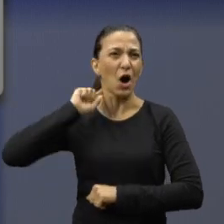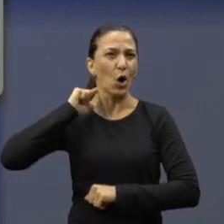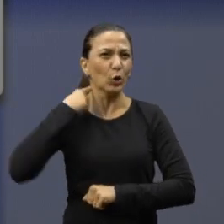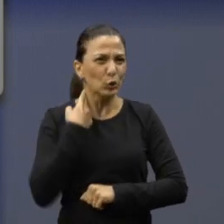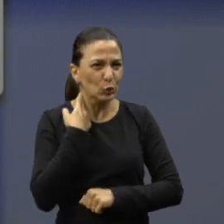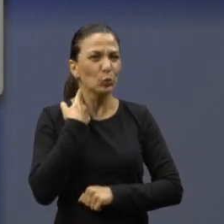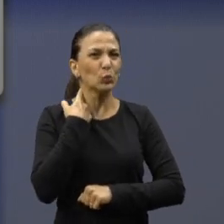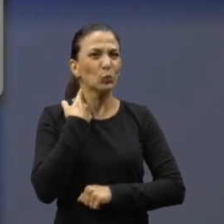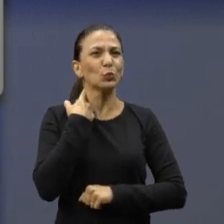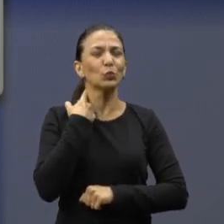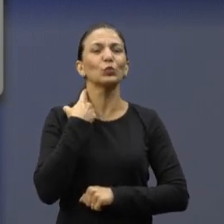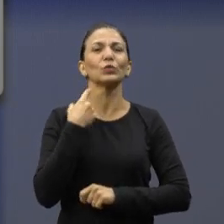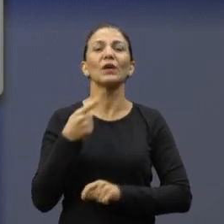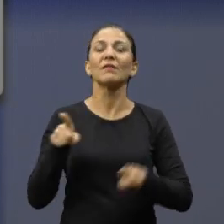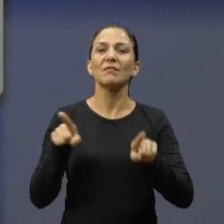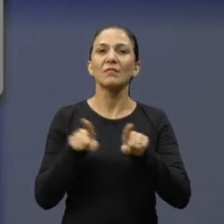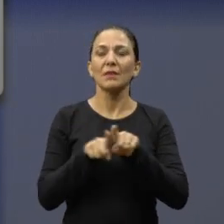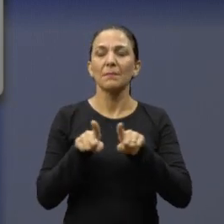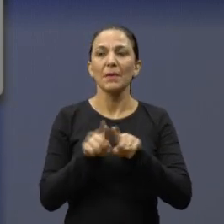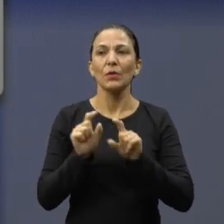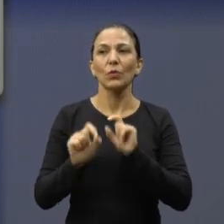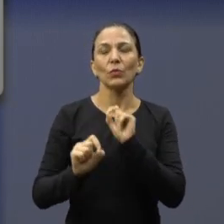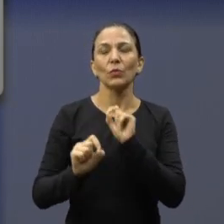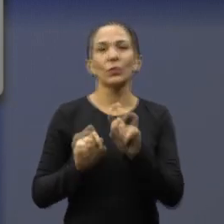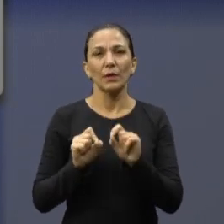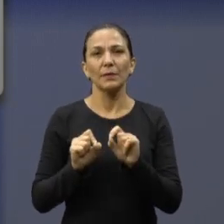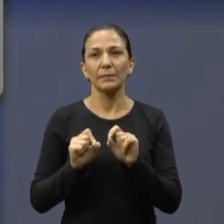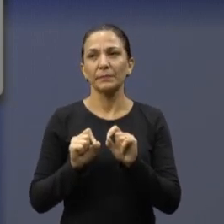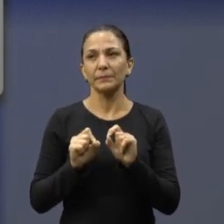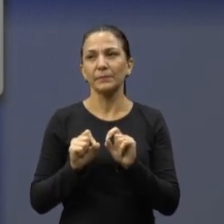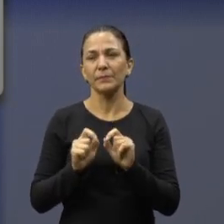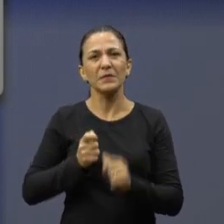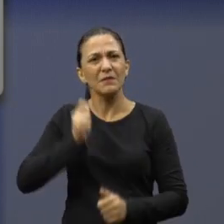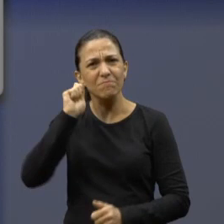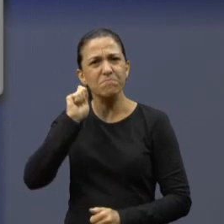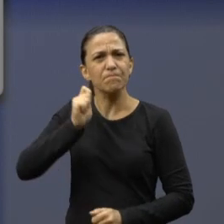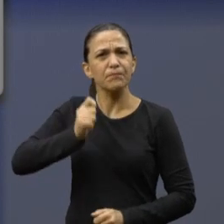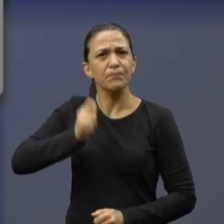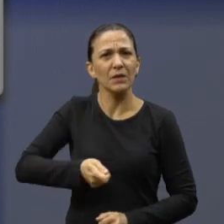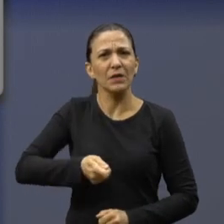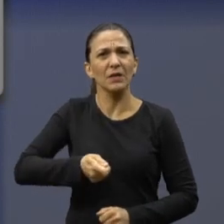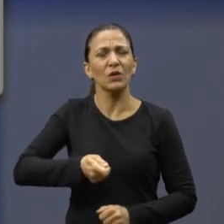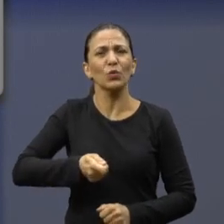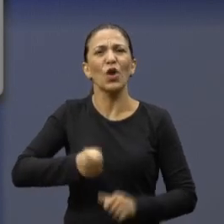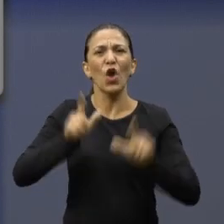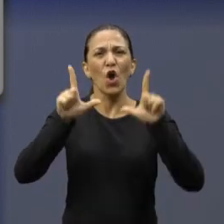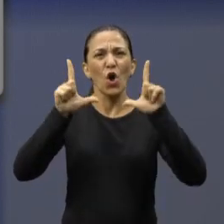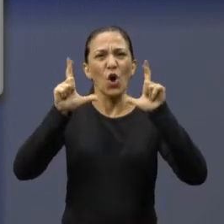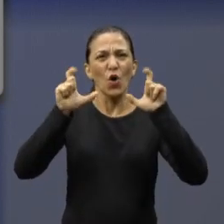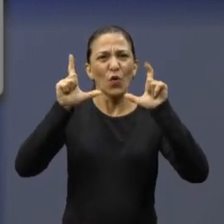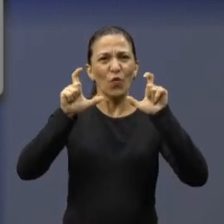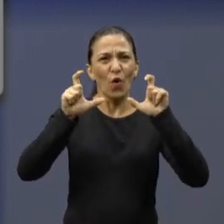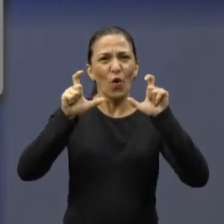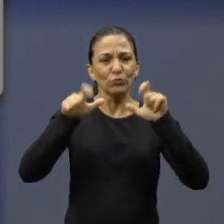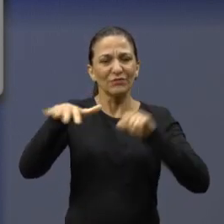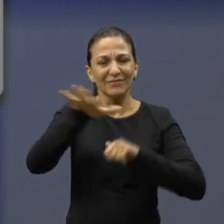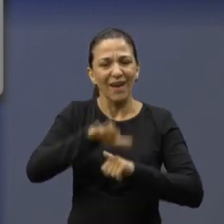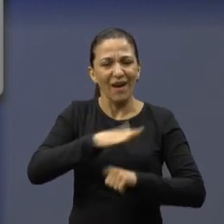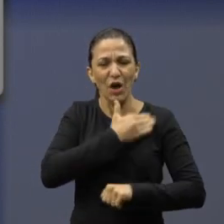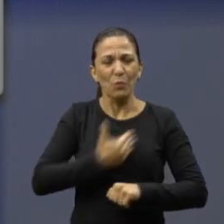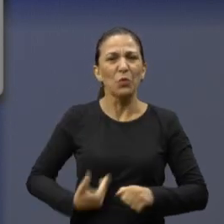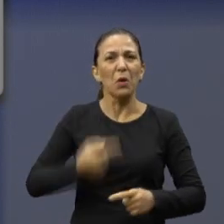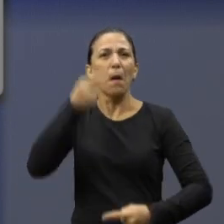e limpeza. E ainda, estou terminando, e com a imposição ditatorial de que não se pode tirar foto de um bem público,